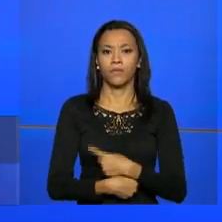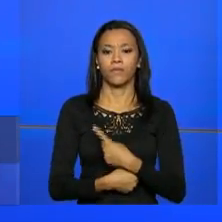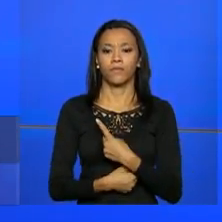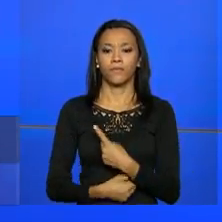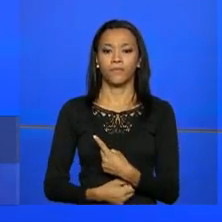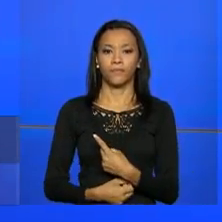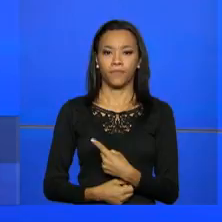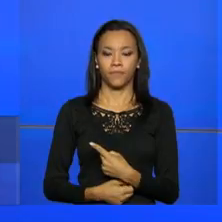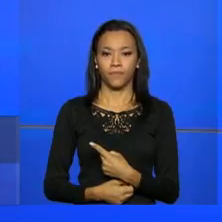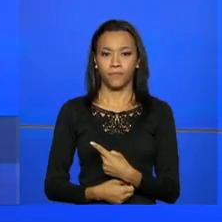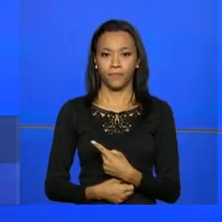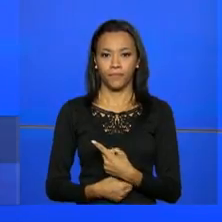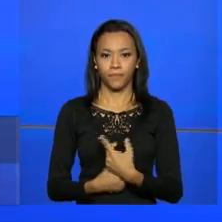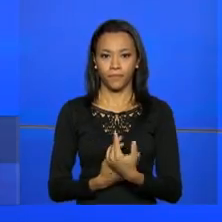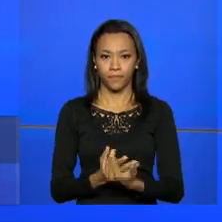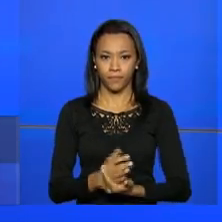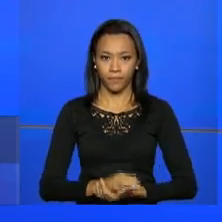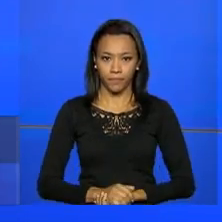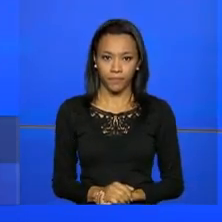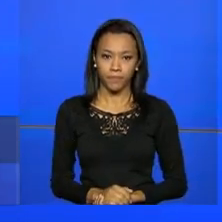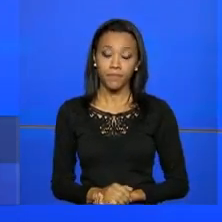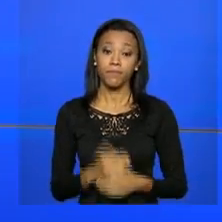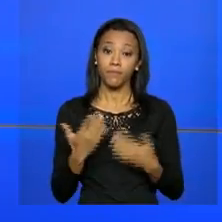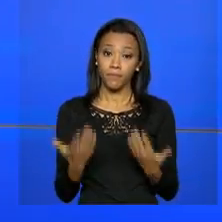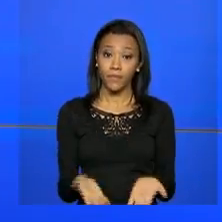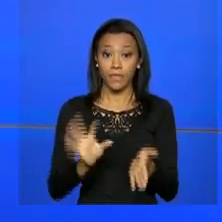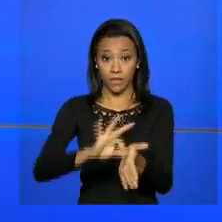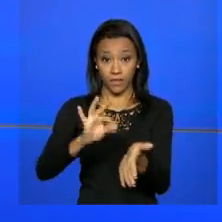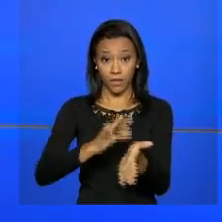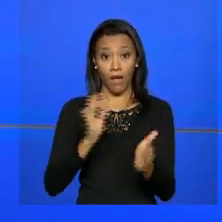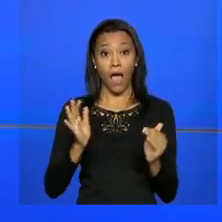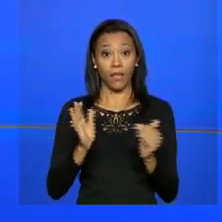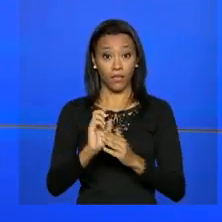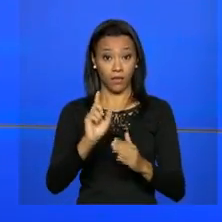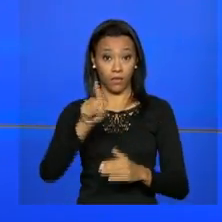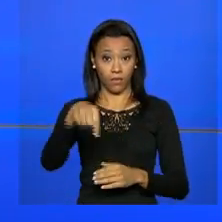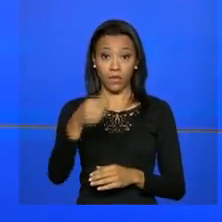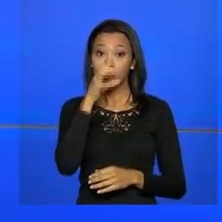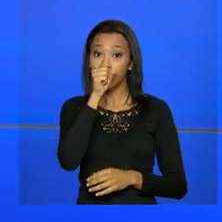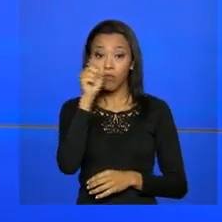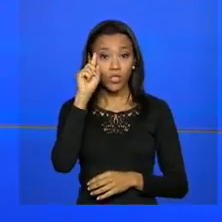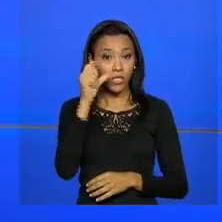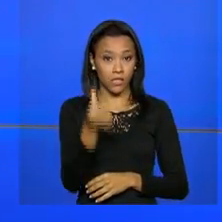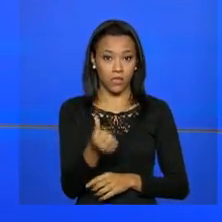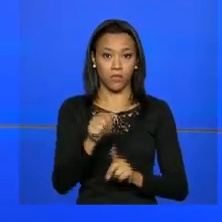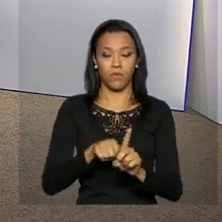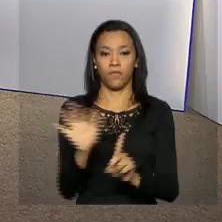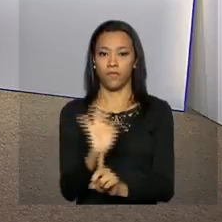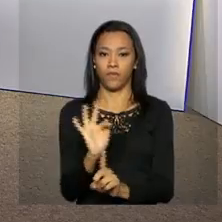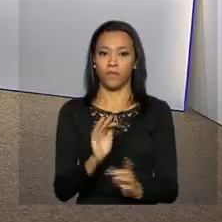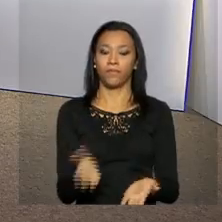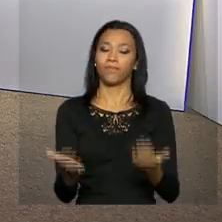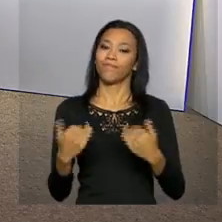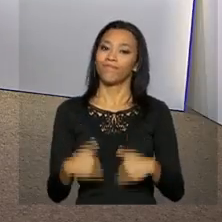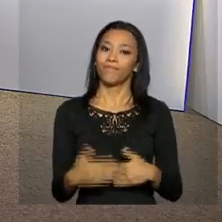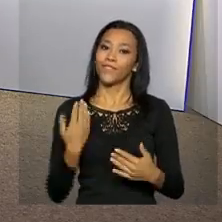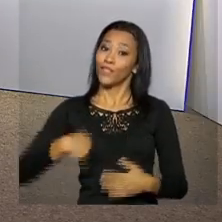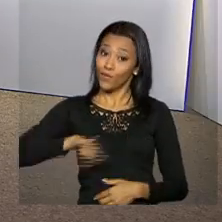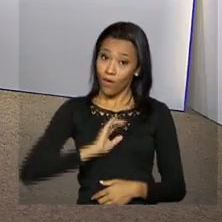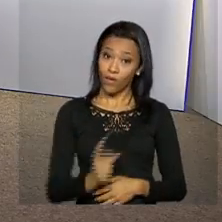.mec.gov.br. A inscrição vai até o próximo sábado, dia 6 de fevereiro. E nós